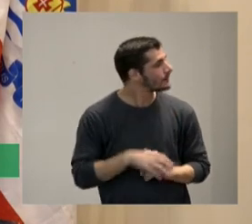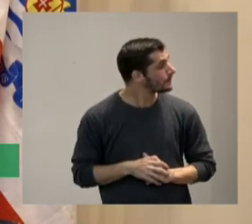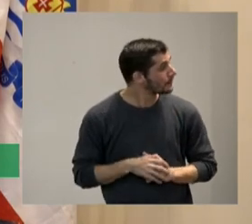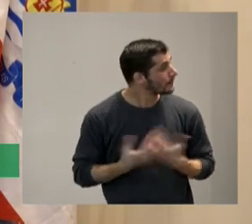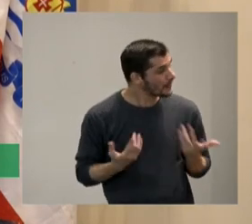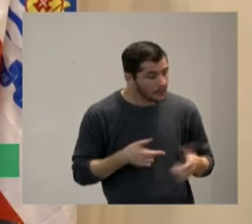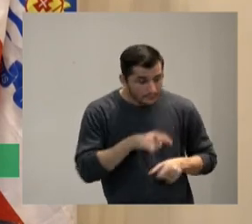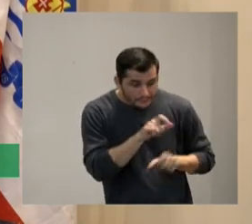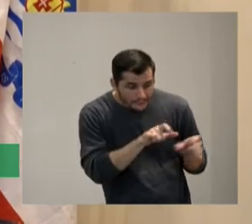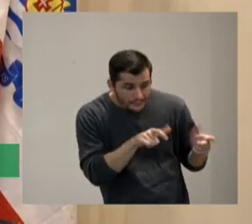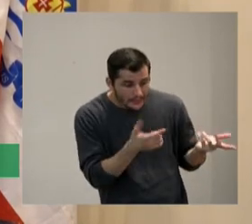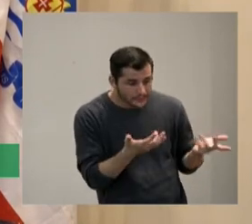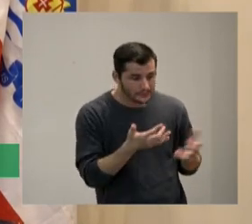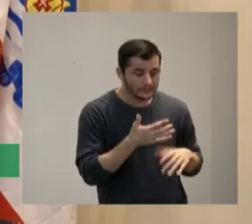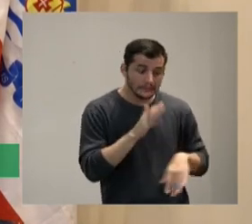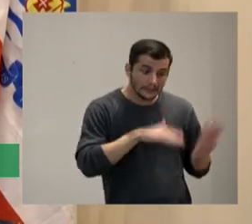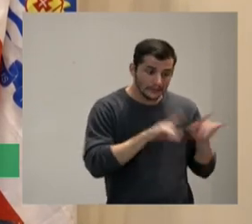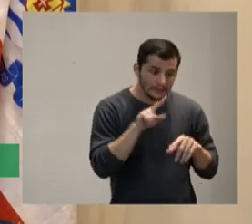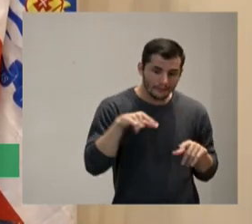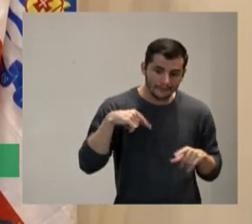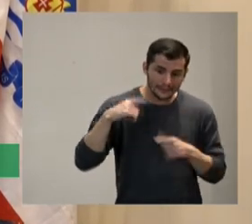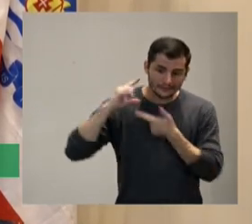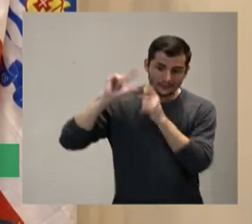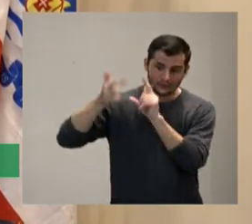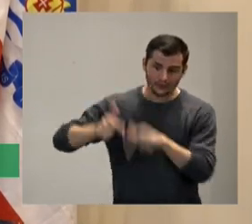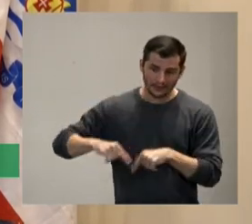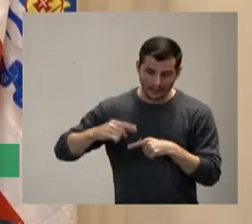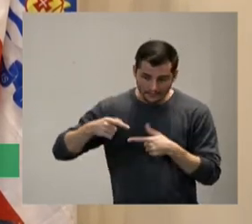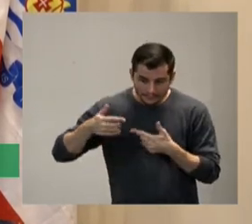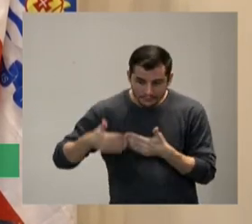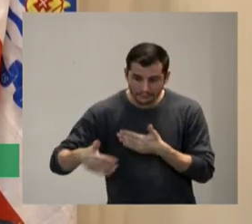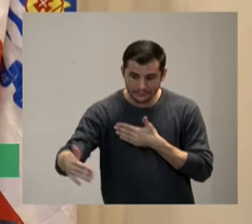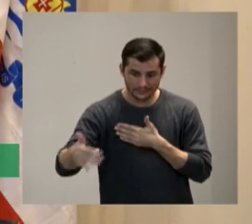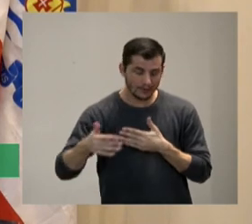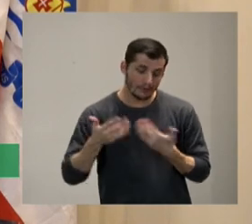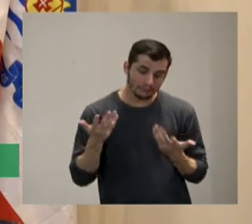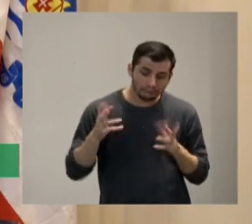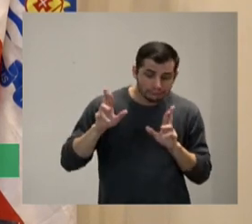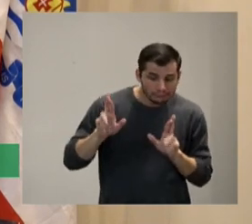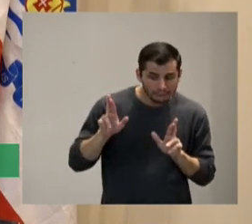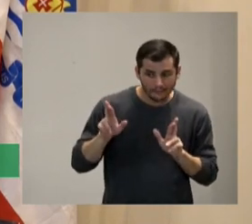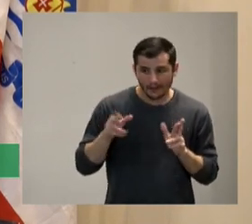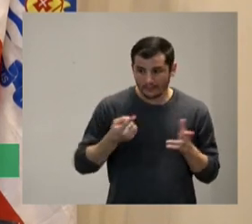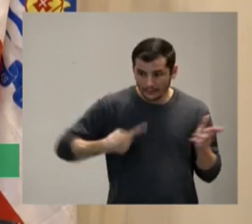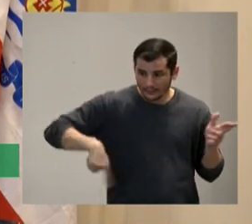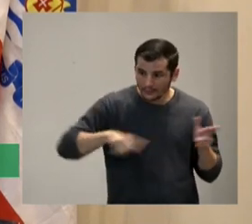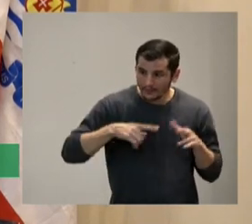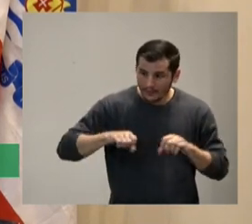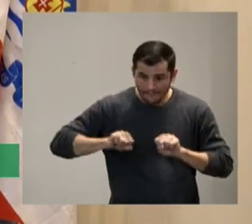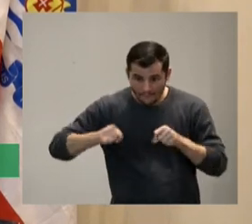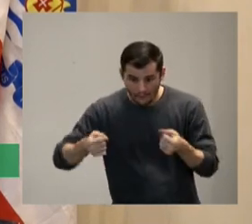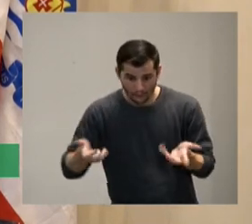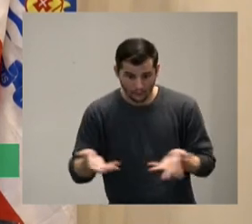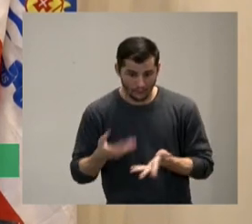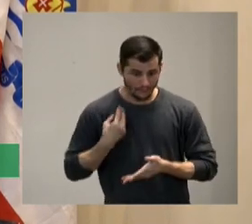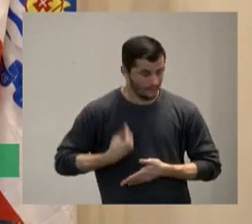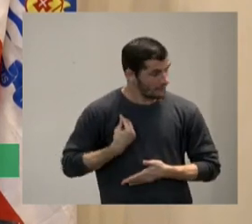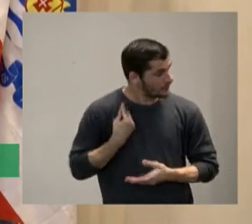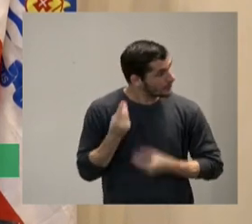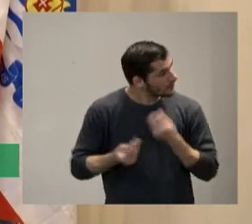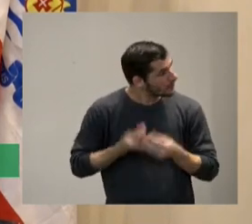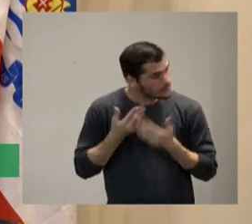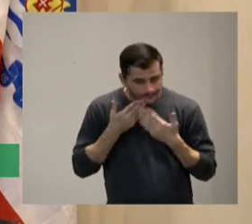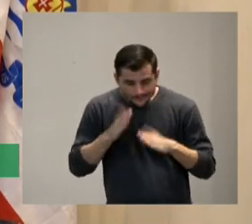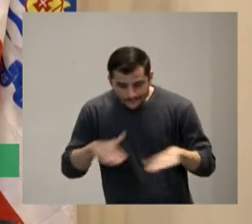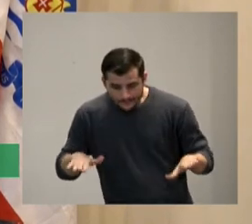pode ser que a próxima geração e eu acredito nisso que a gente está trabalhando todo esse esforço que a está fazendo são para aquelas crianças que hoje tem